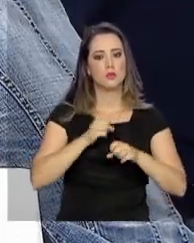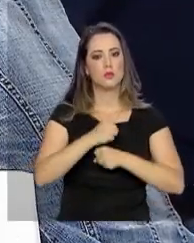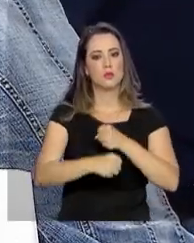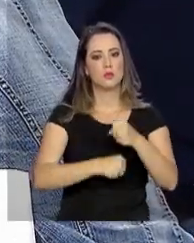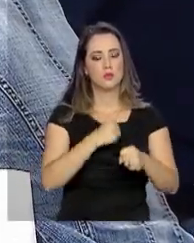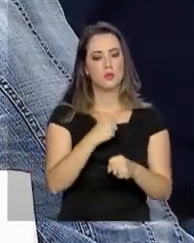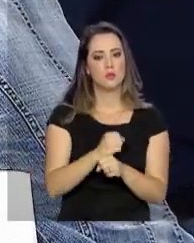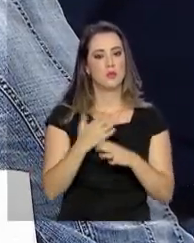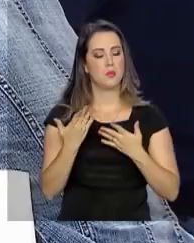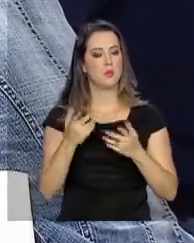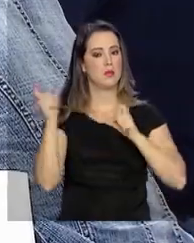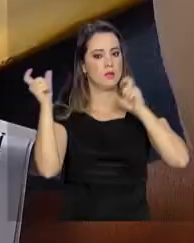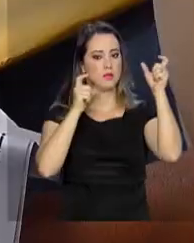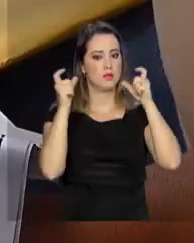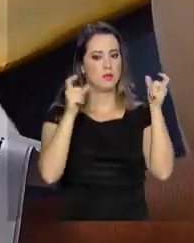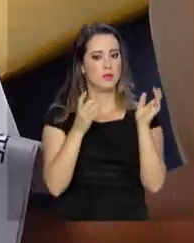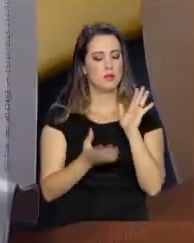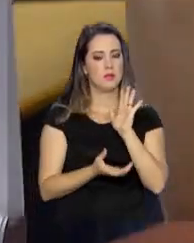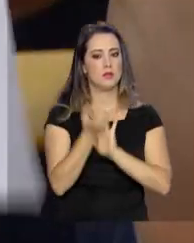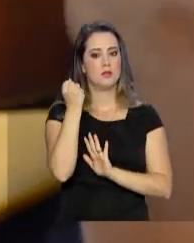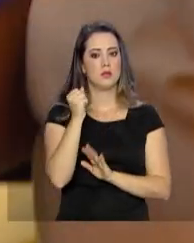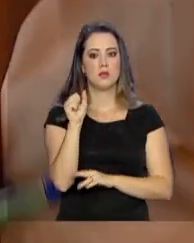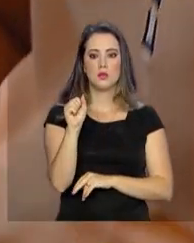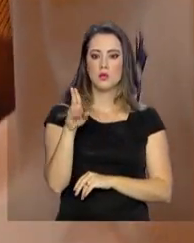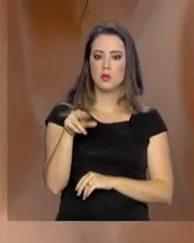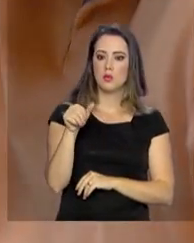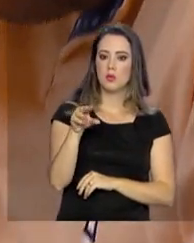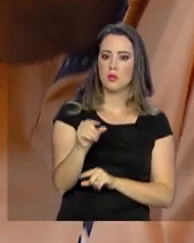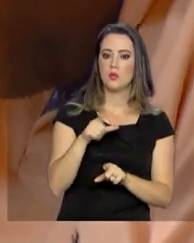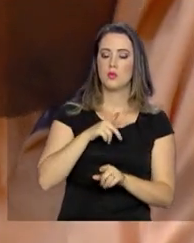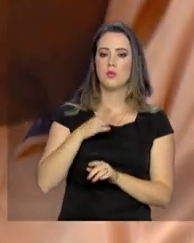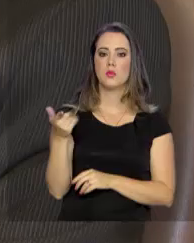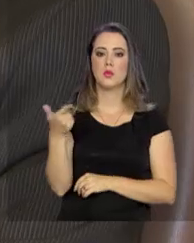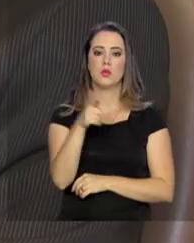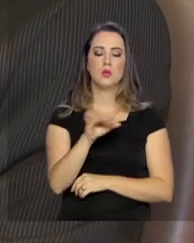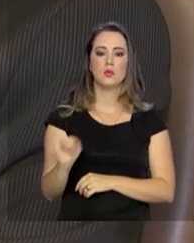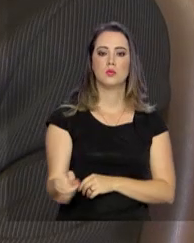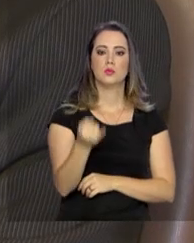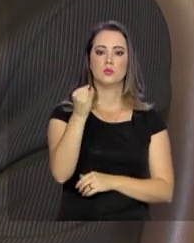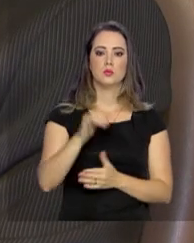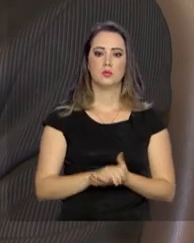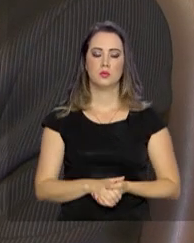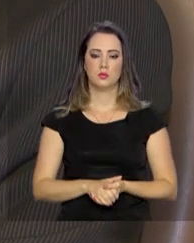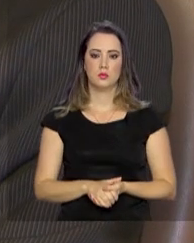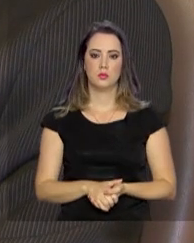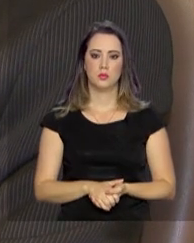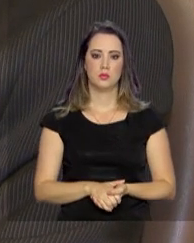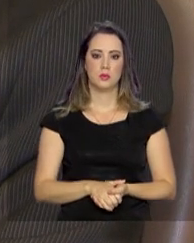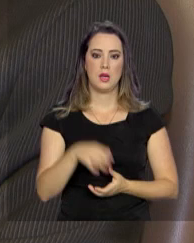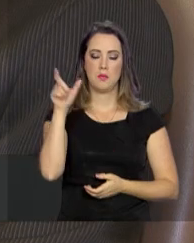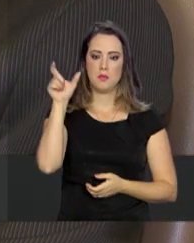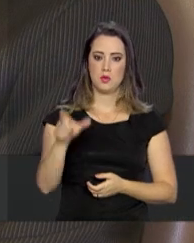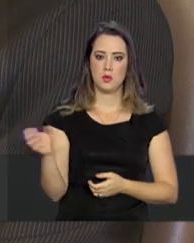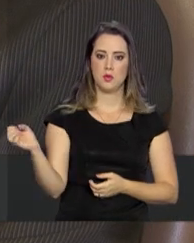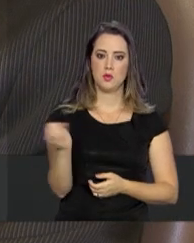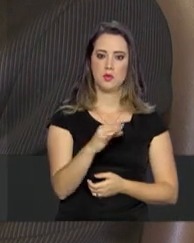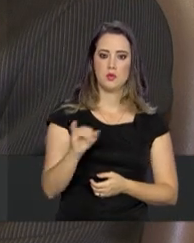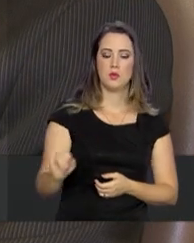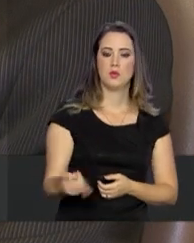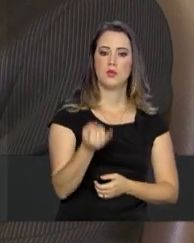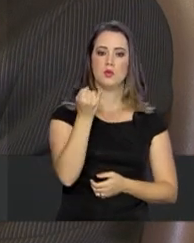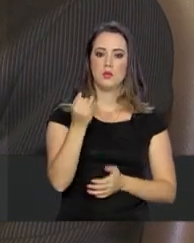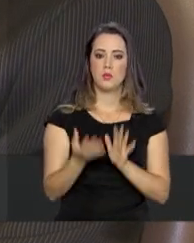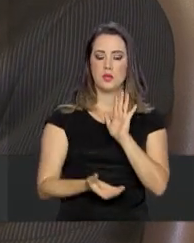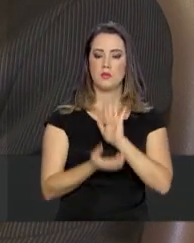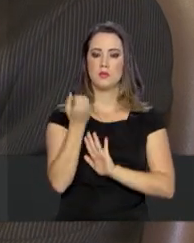atenção, quem não sacou o abono de 2016 tem mais uma chance. Esses trabalhadores terão nova chance para poder resgatar